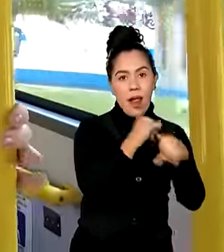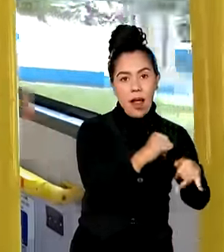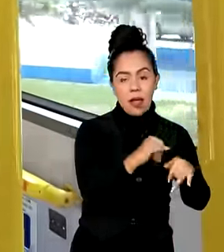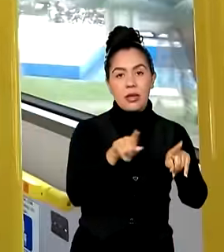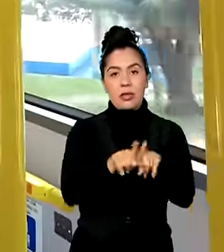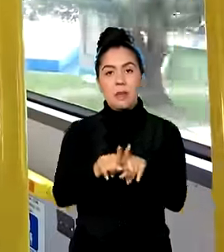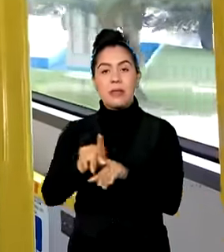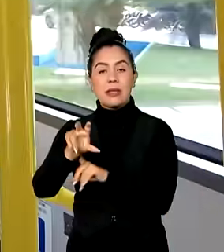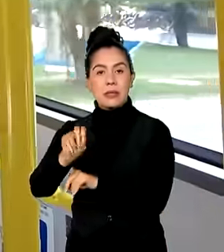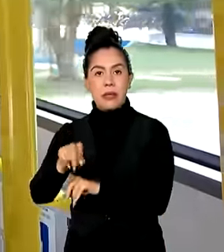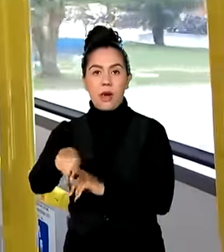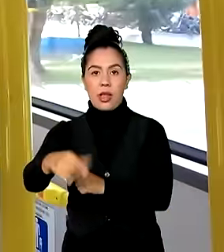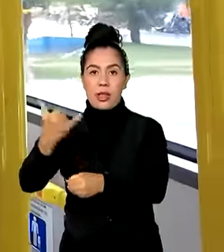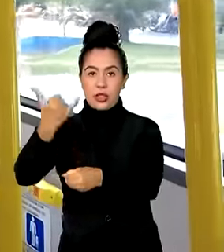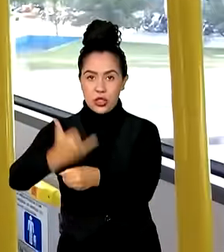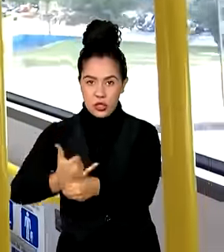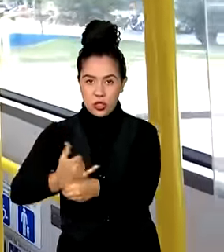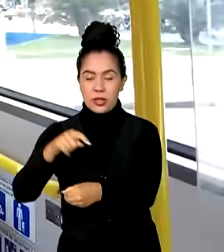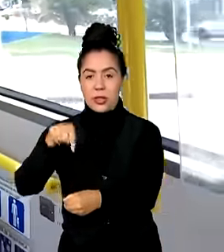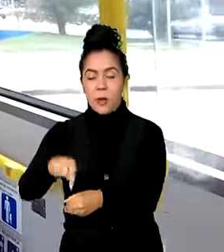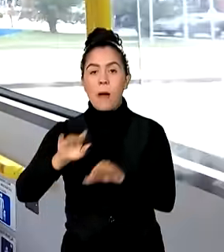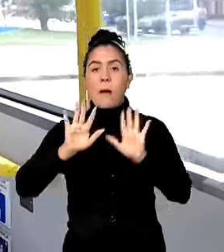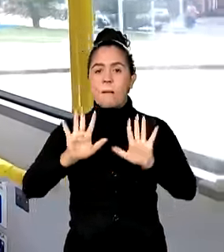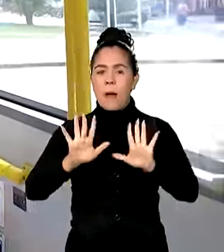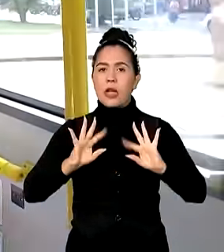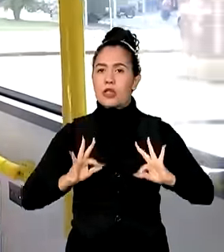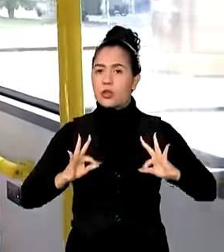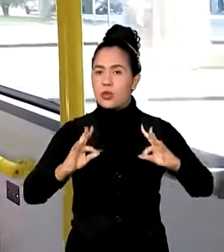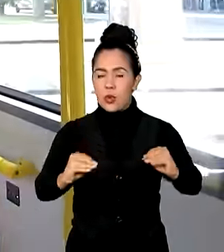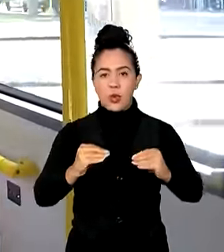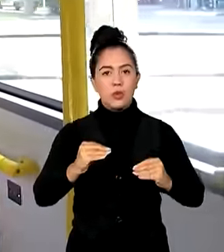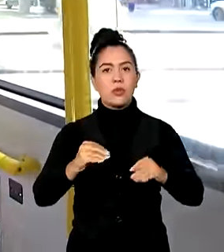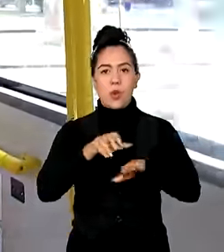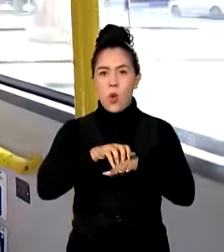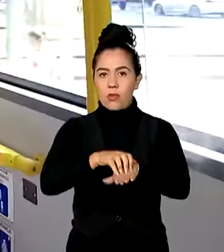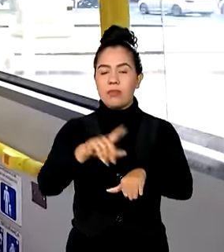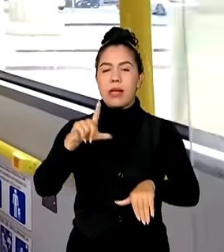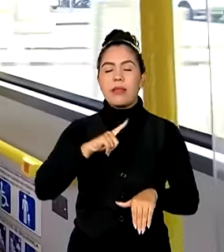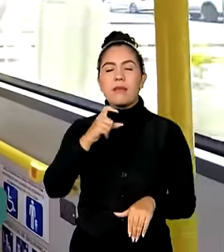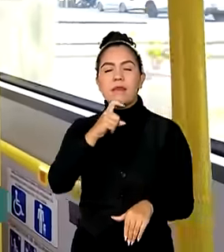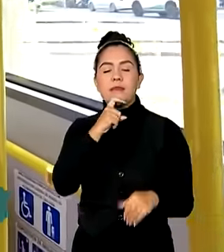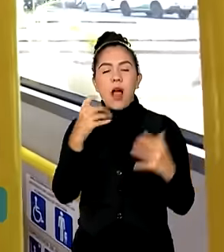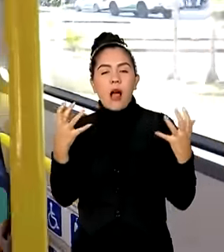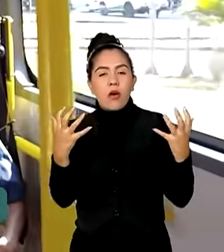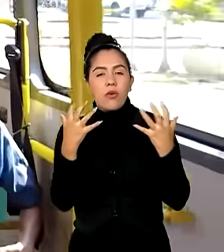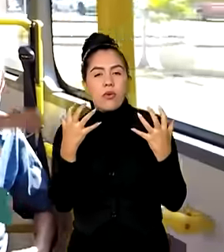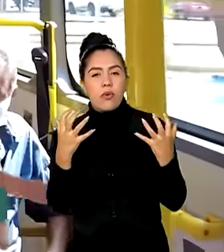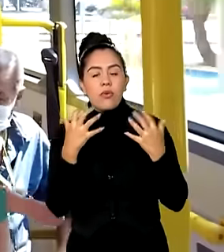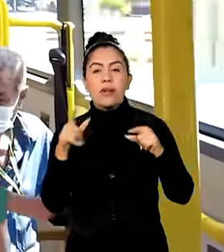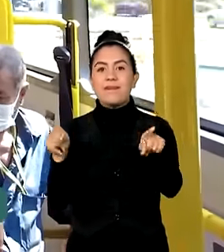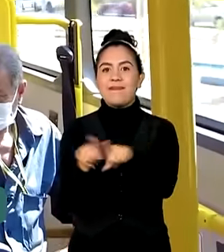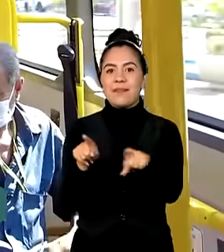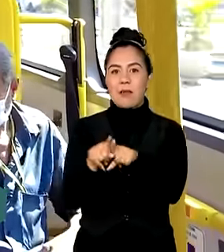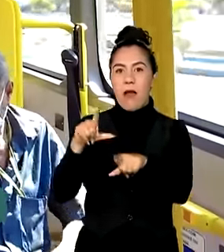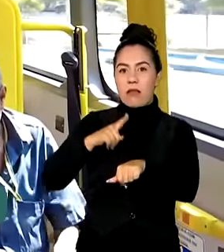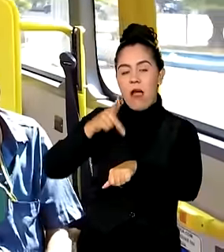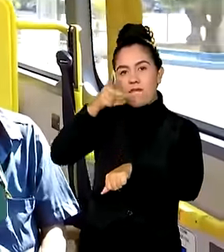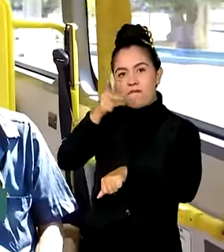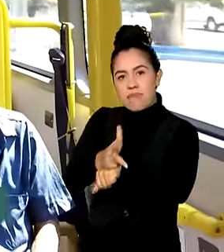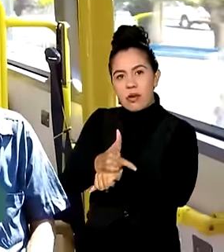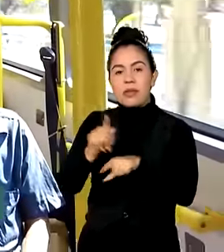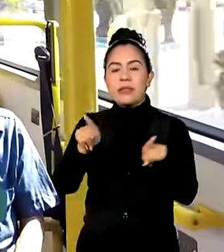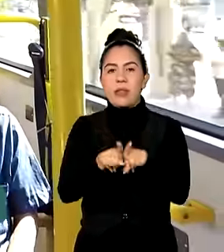movidos a diesel. Todos os veículos possuem ar-condicionado, câmeras de monitoramento em tempo real e